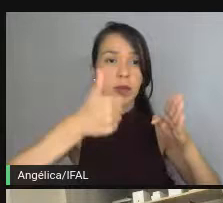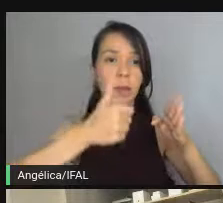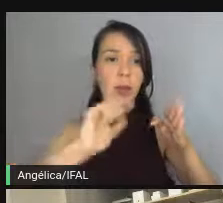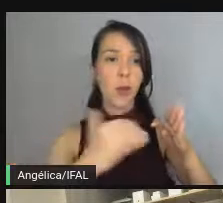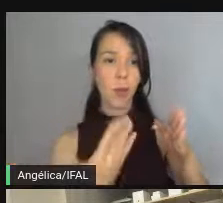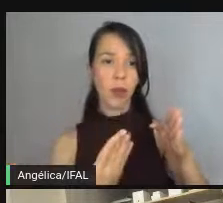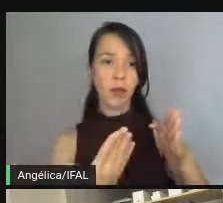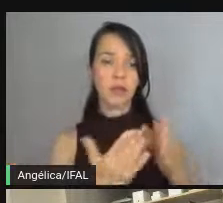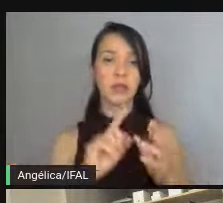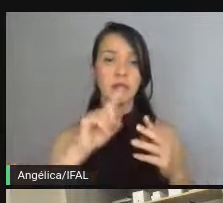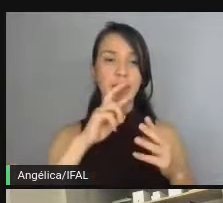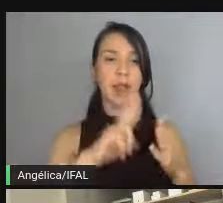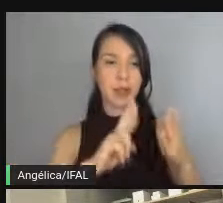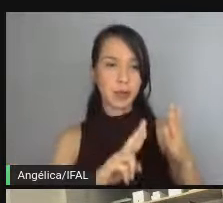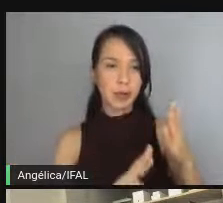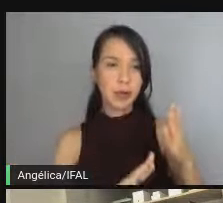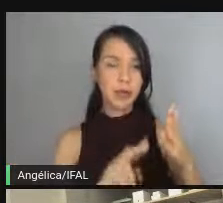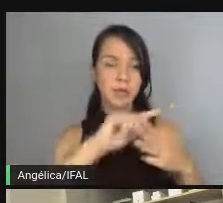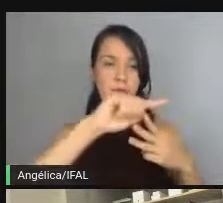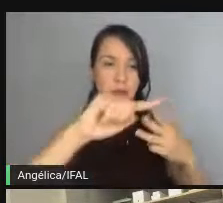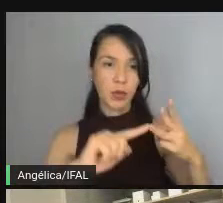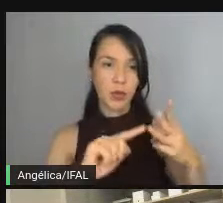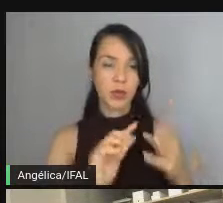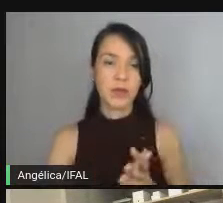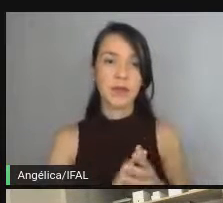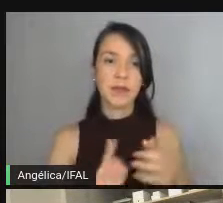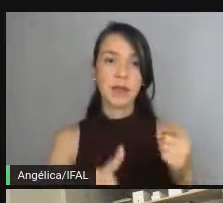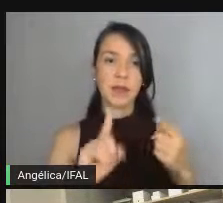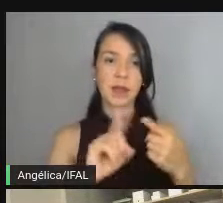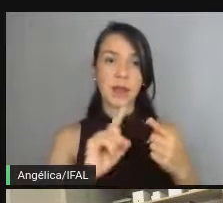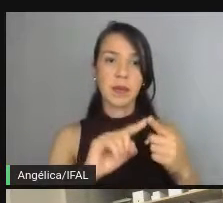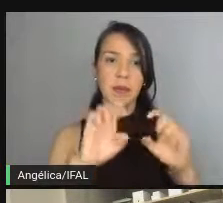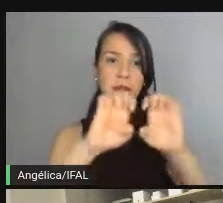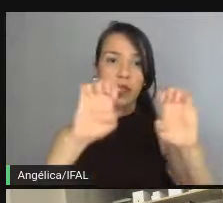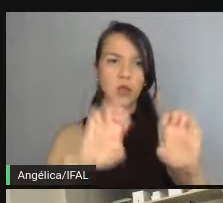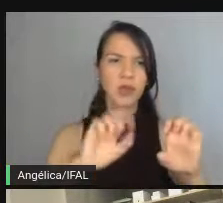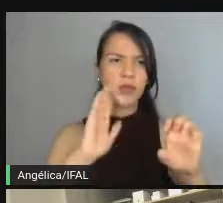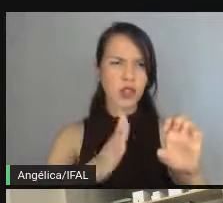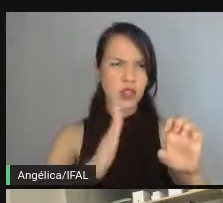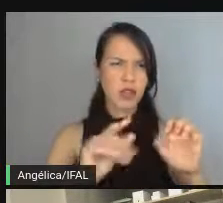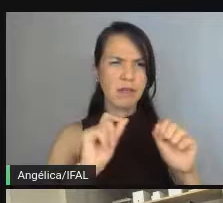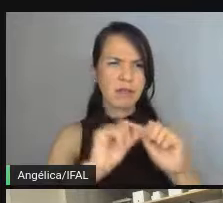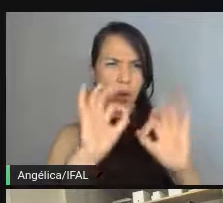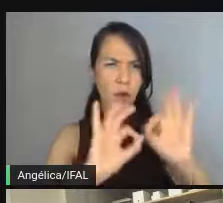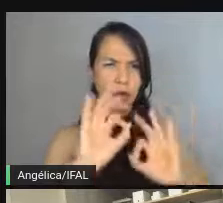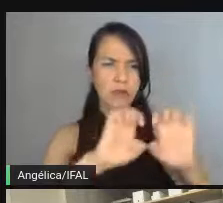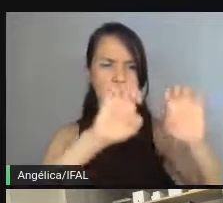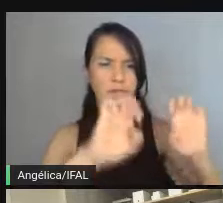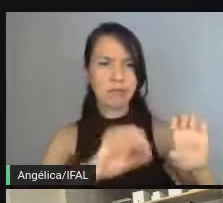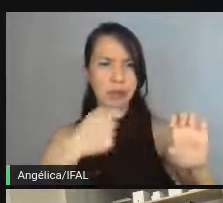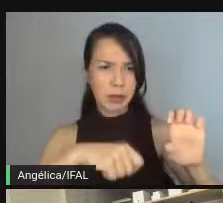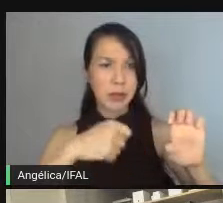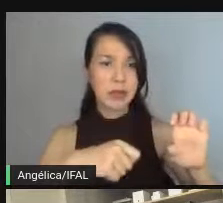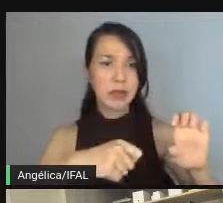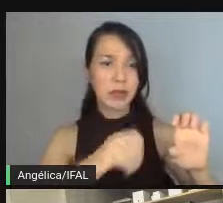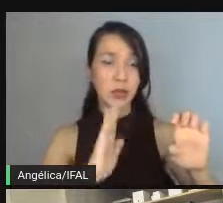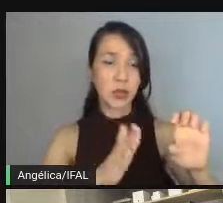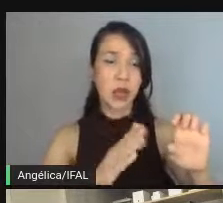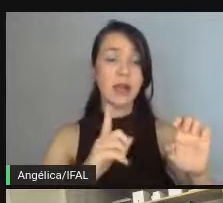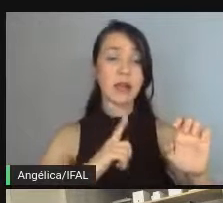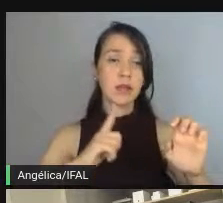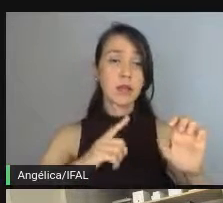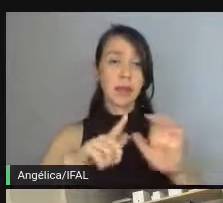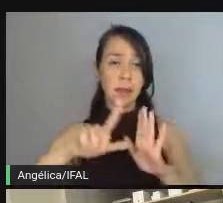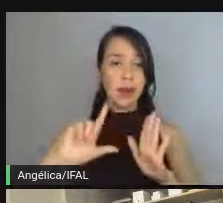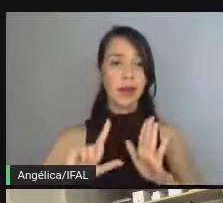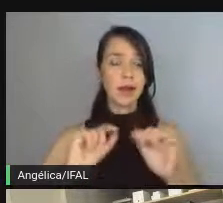A gente vai responder essas perguntas. Então, a primeira pergunta é sobre estruturação. Você já estruturou o que será necessário fazer? Sempre estruturar o